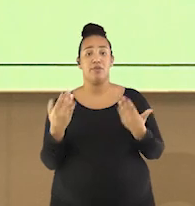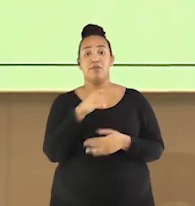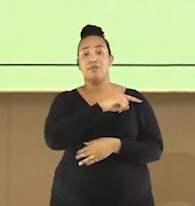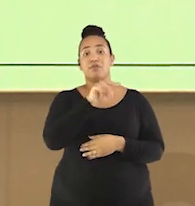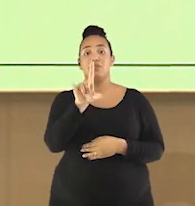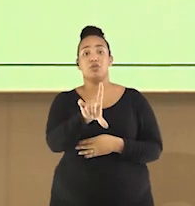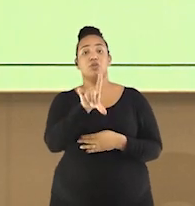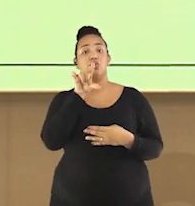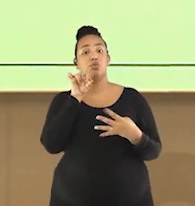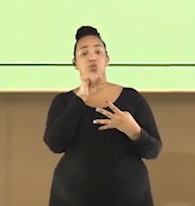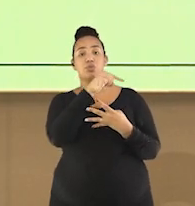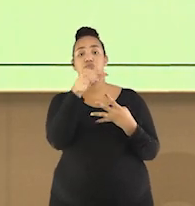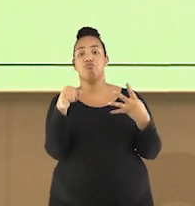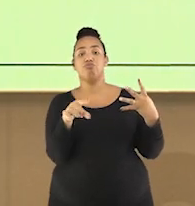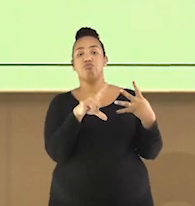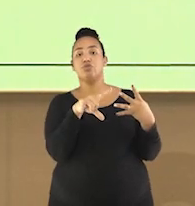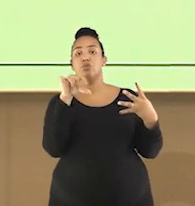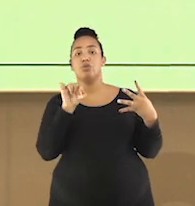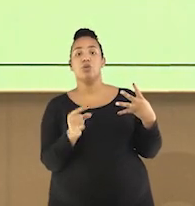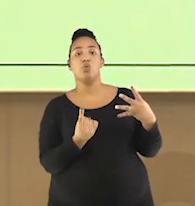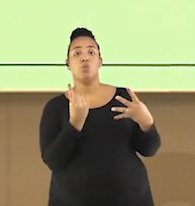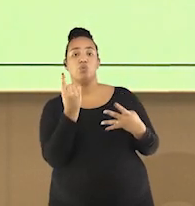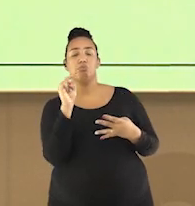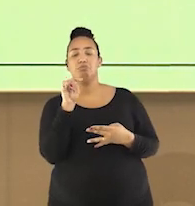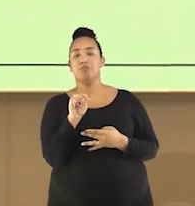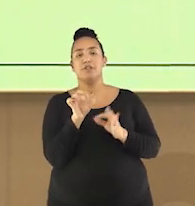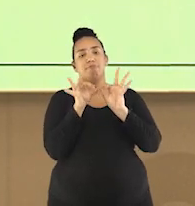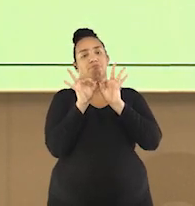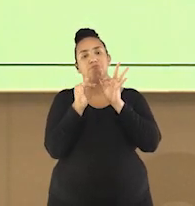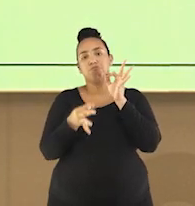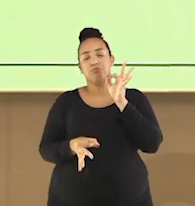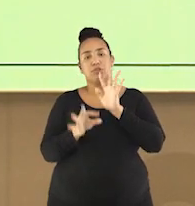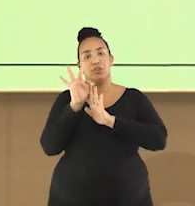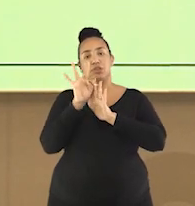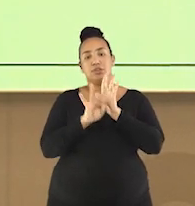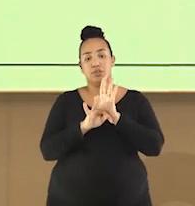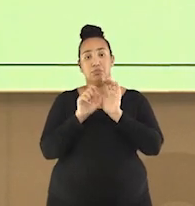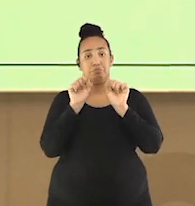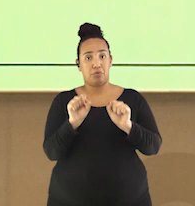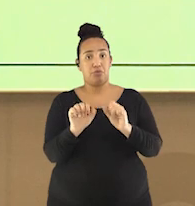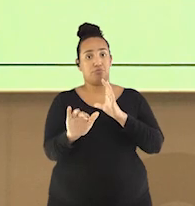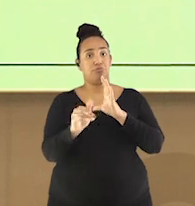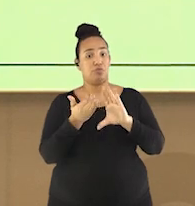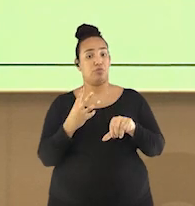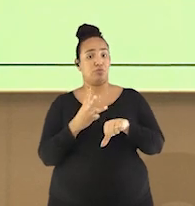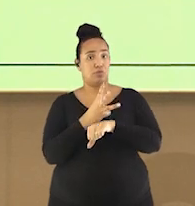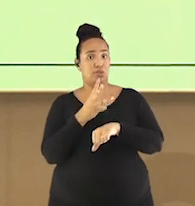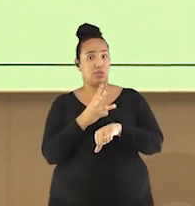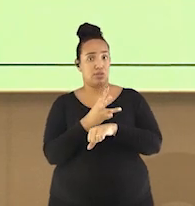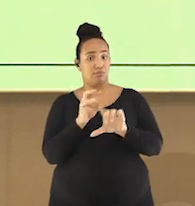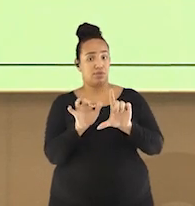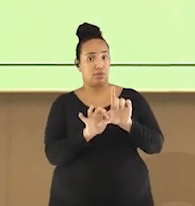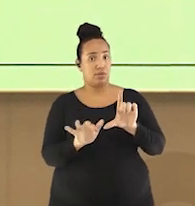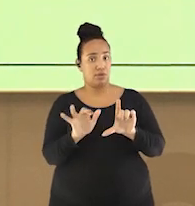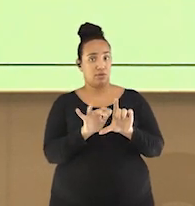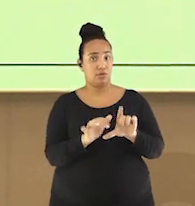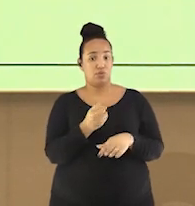uma dessas fases e faça um breve comentário. Compartilhe através desse QR Code, que é o nosso WhatsApp,